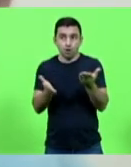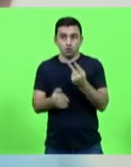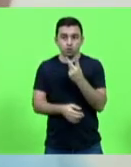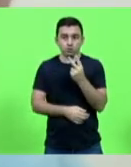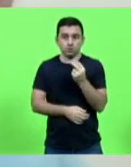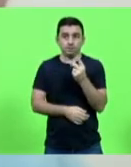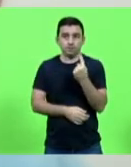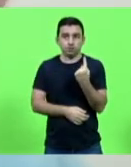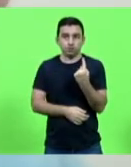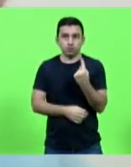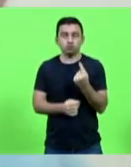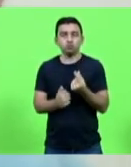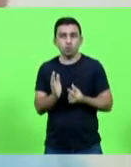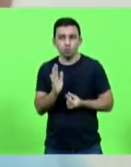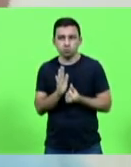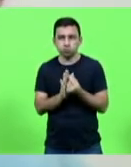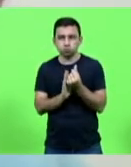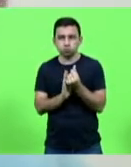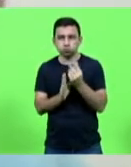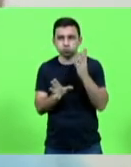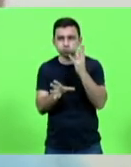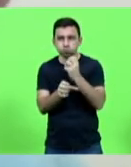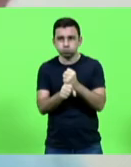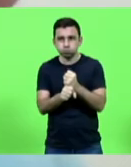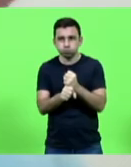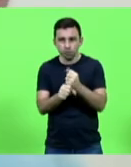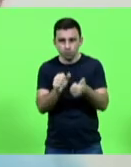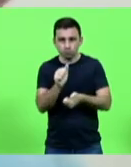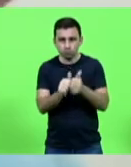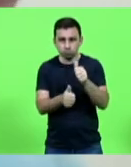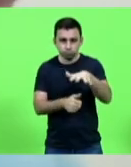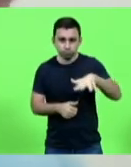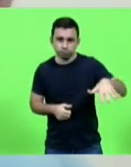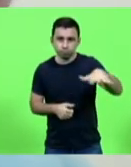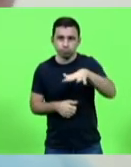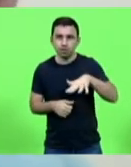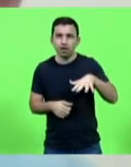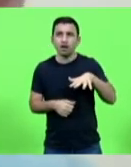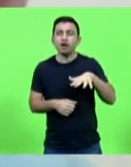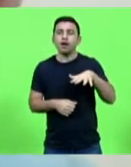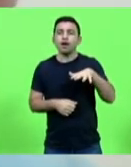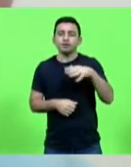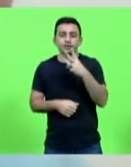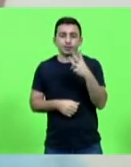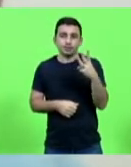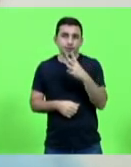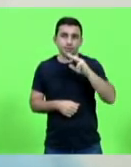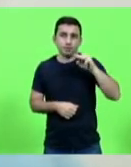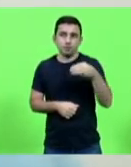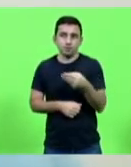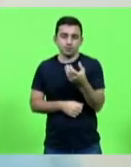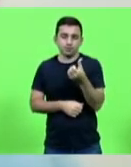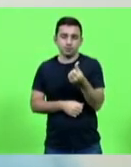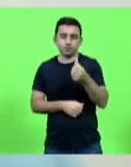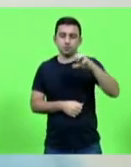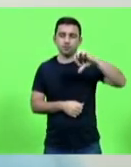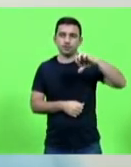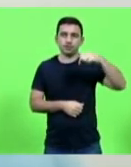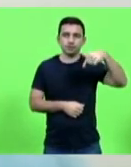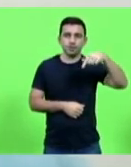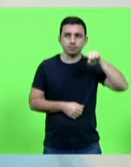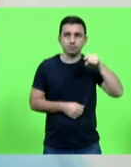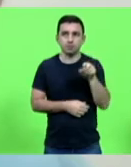o orçamento previsto total para a Fesport é de R$.697.000,00.